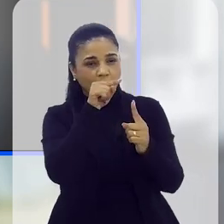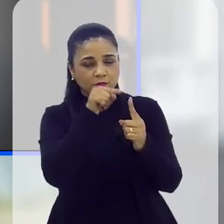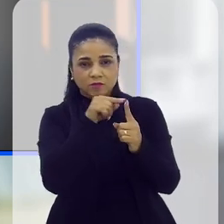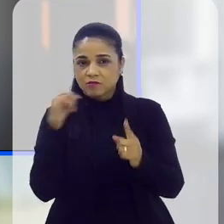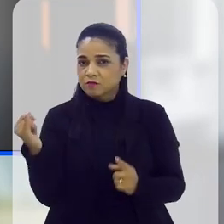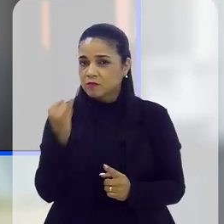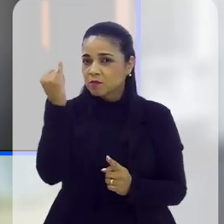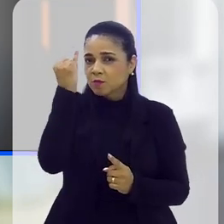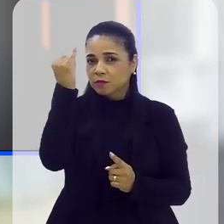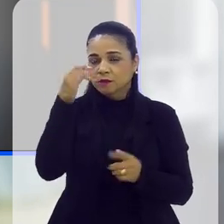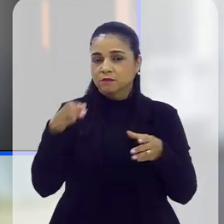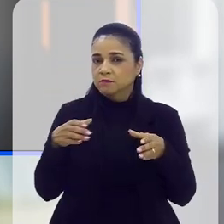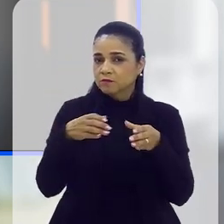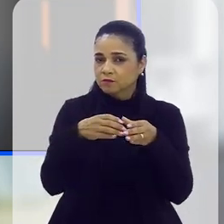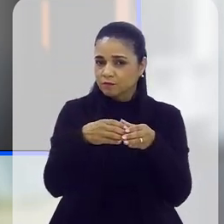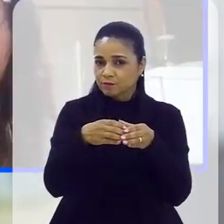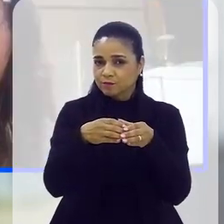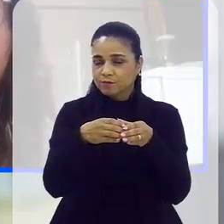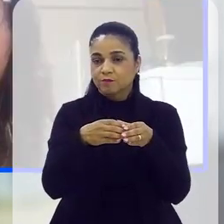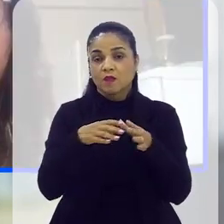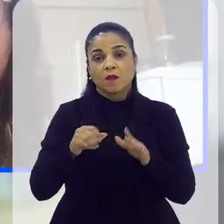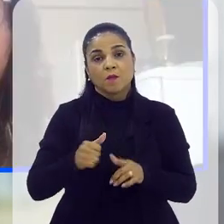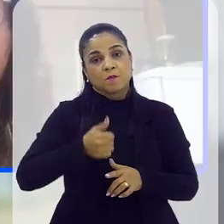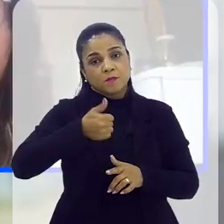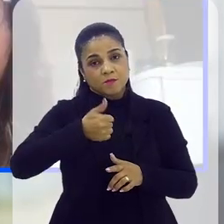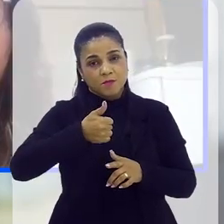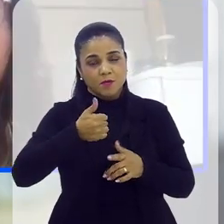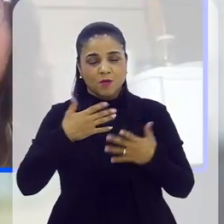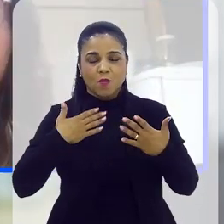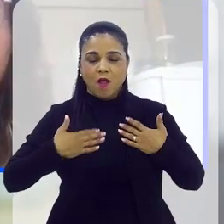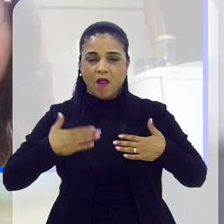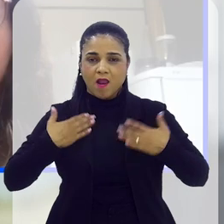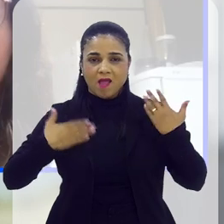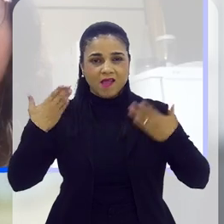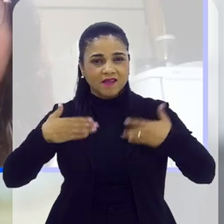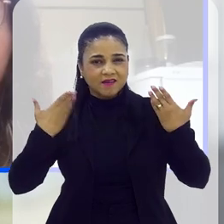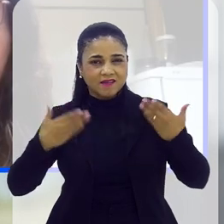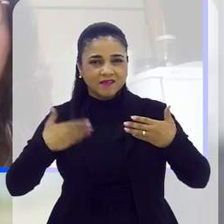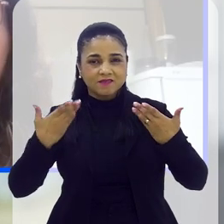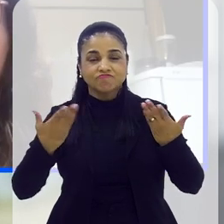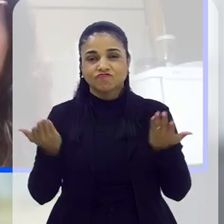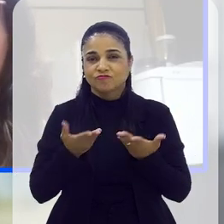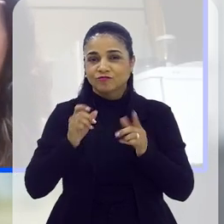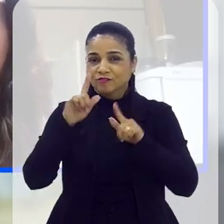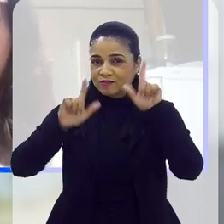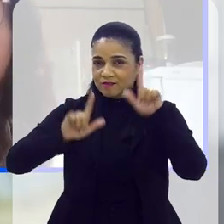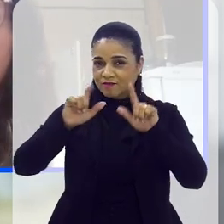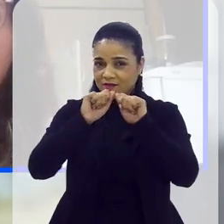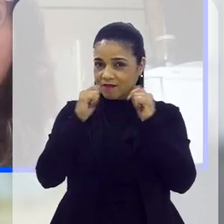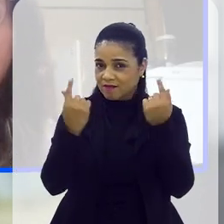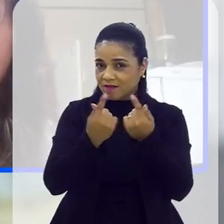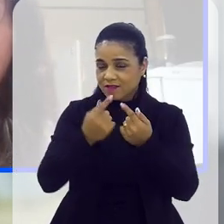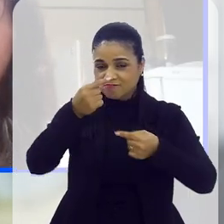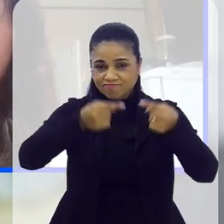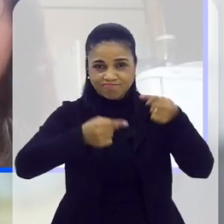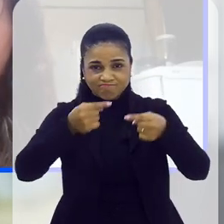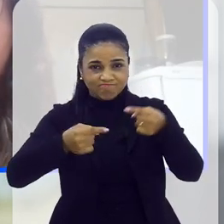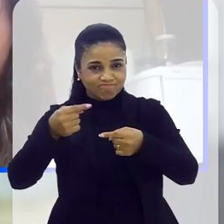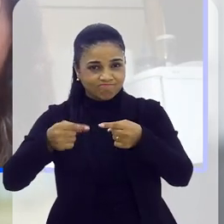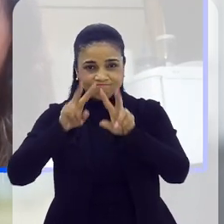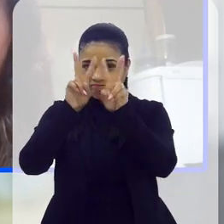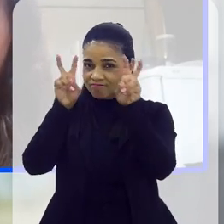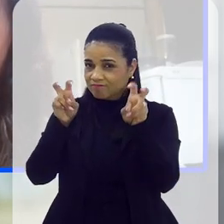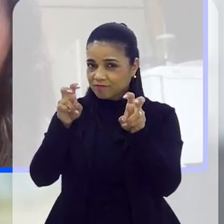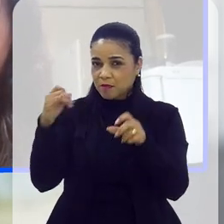objetivo e a importância dessa comissão. Em primeiro lugar, é alegria estar de novo aqui na TV Alerj para debater assuntos tão